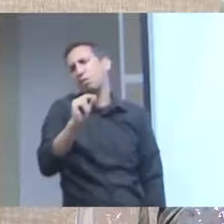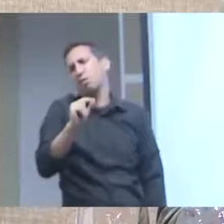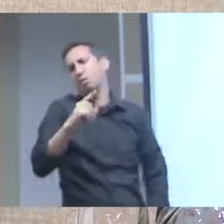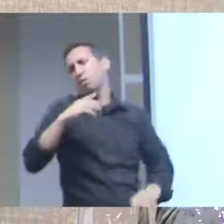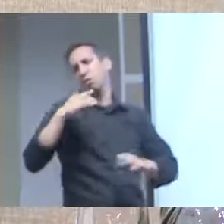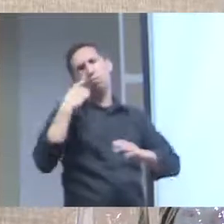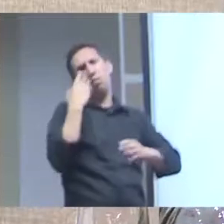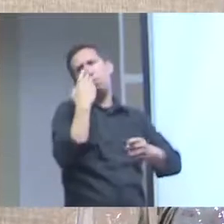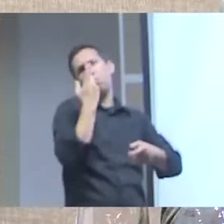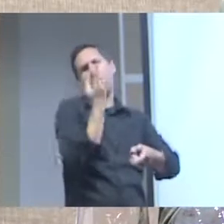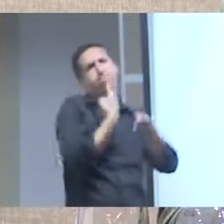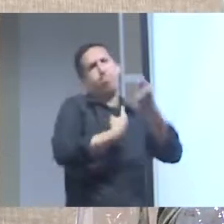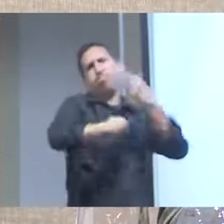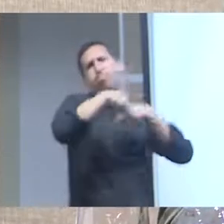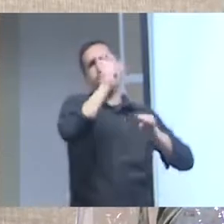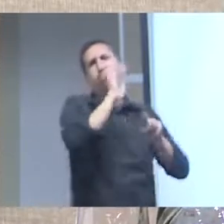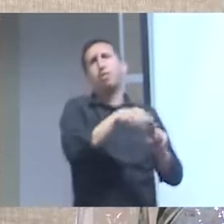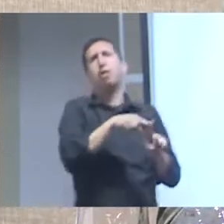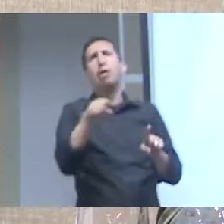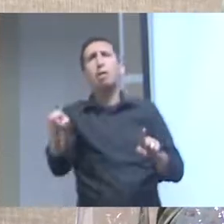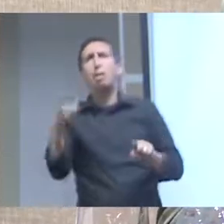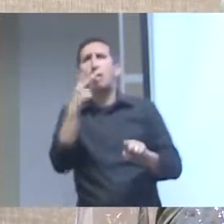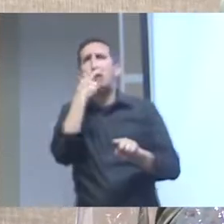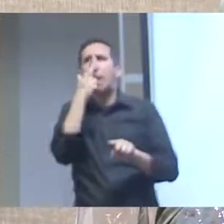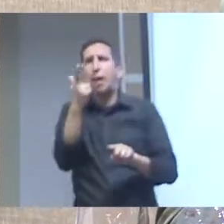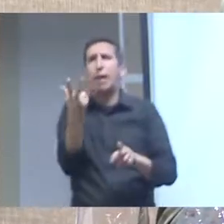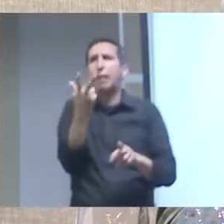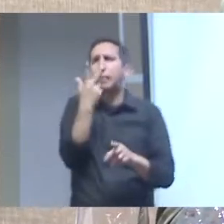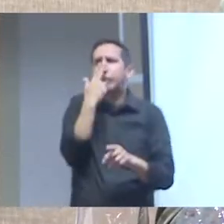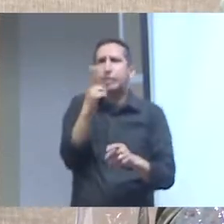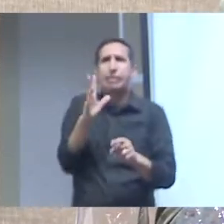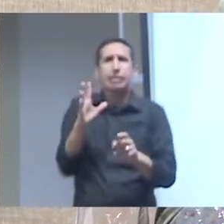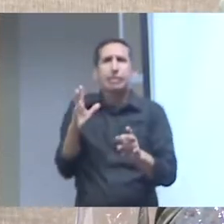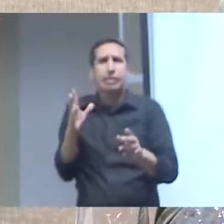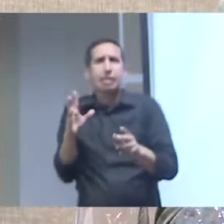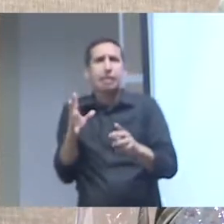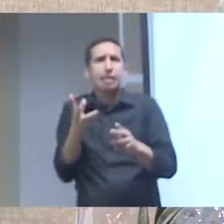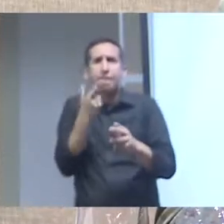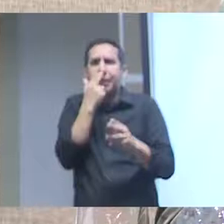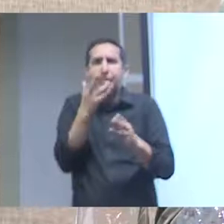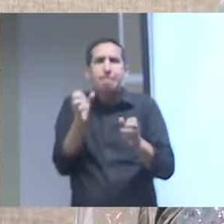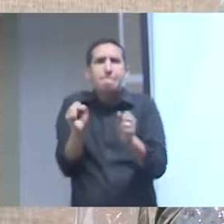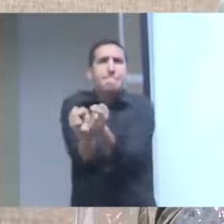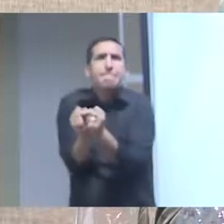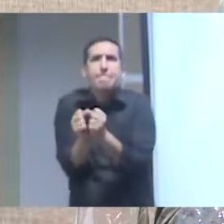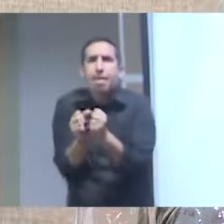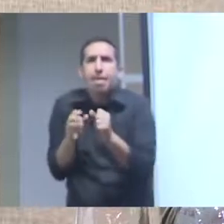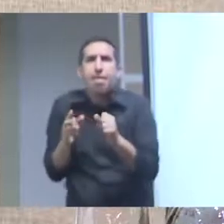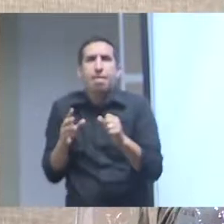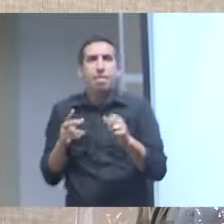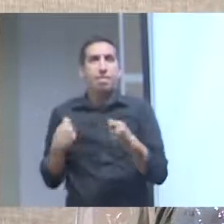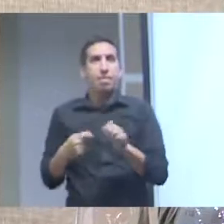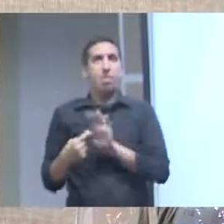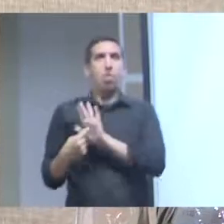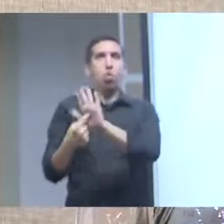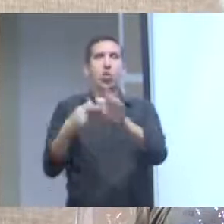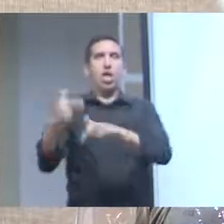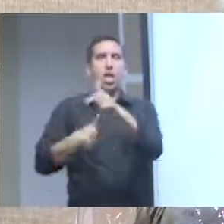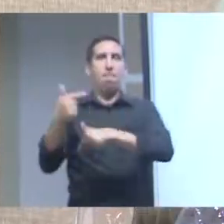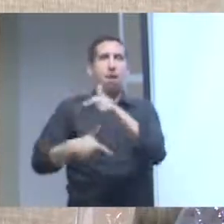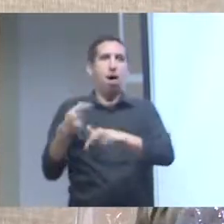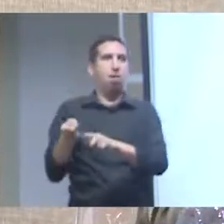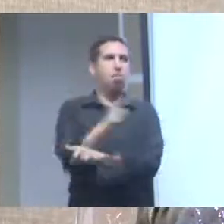precisam estar mostrando serviço então isso foi a primeira constatação é claro que isso não é